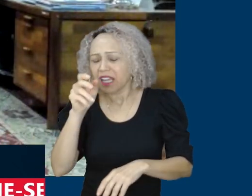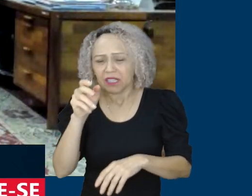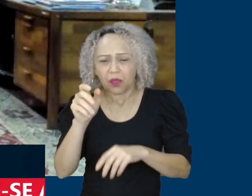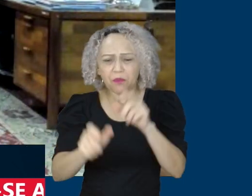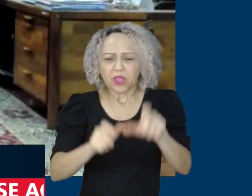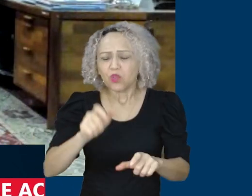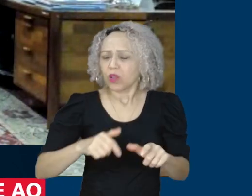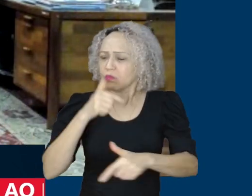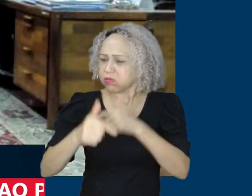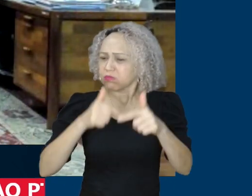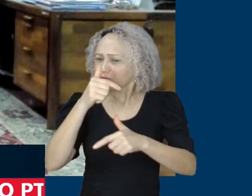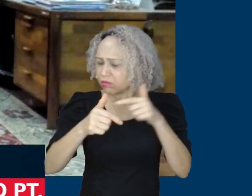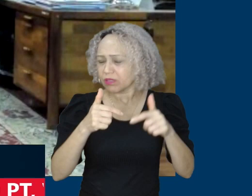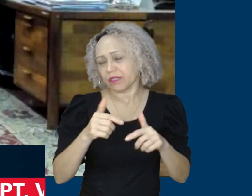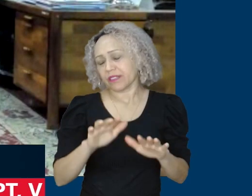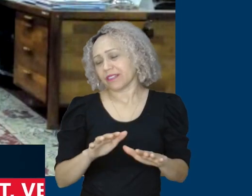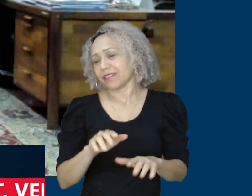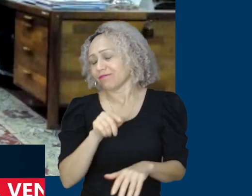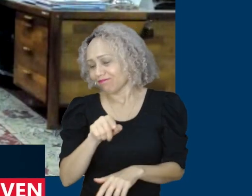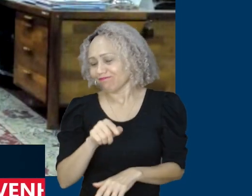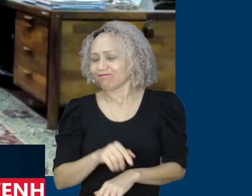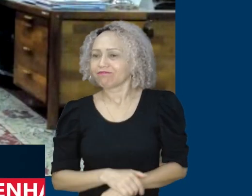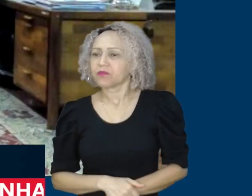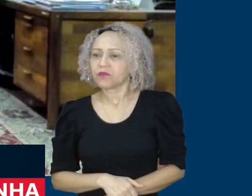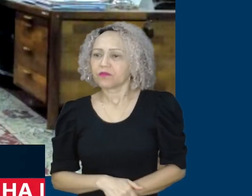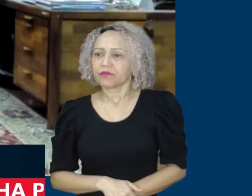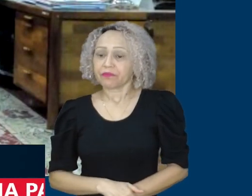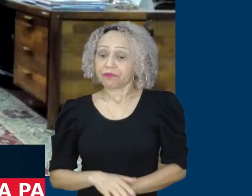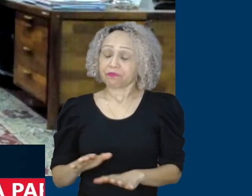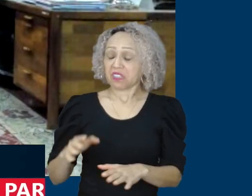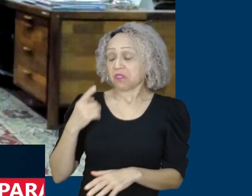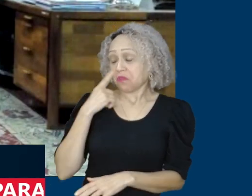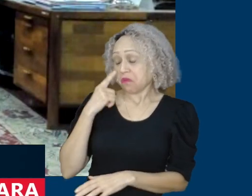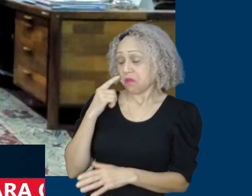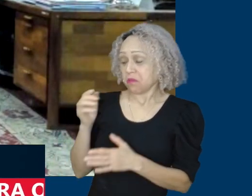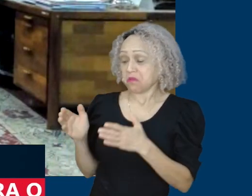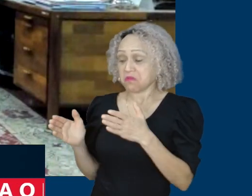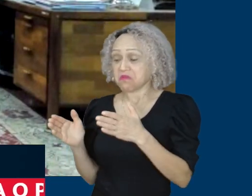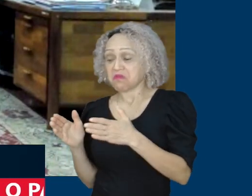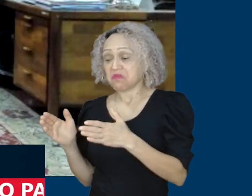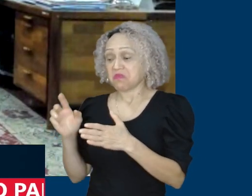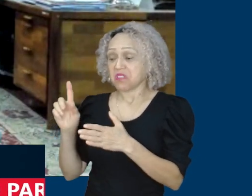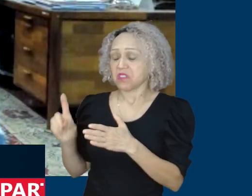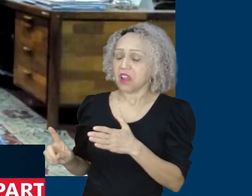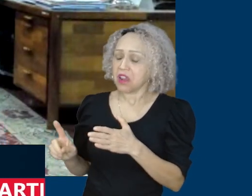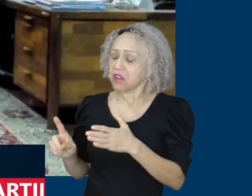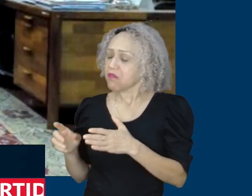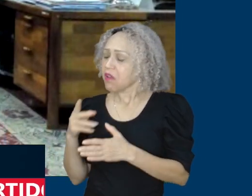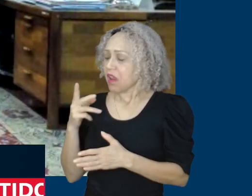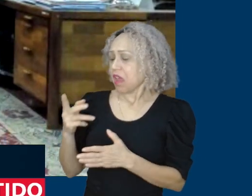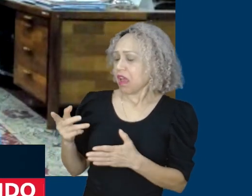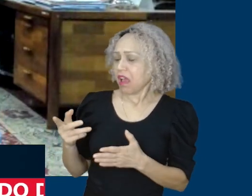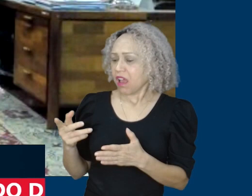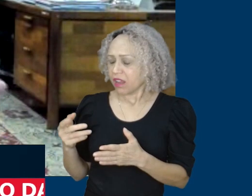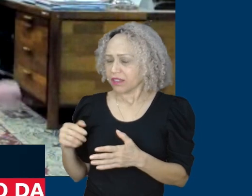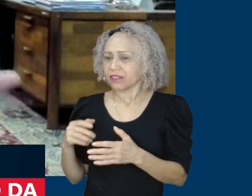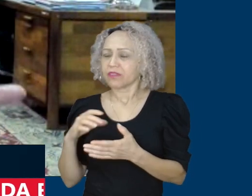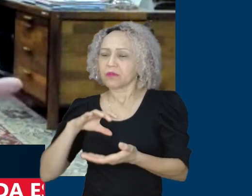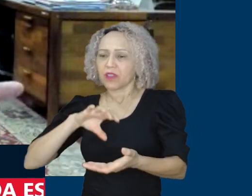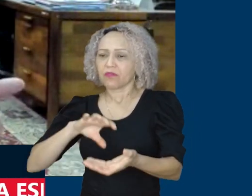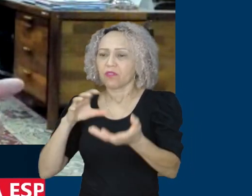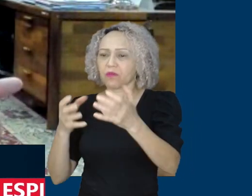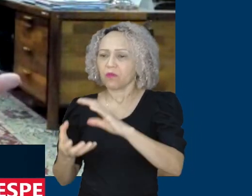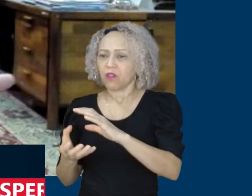reforma trabalhista dizendo que ia gerar emprego no Brasil. Tinha desemprego e ia gerar emprego. O Lula assumiu em 2003, nós tínhamos o estoque